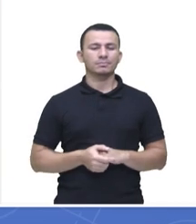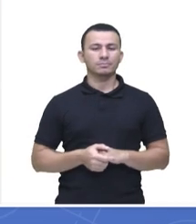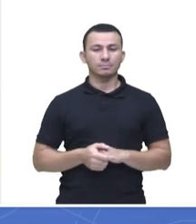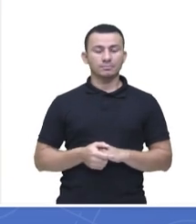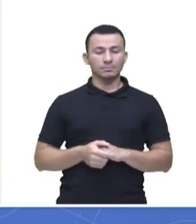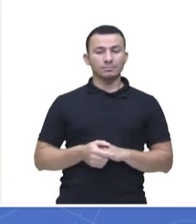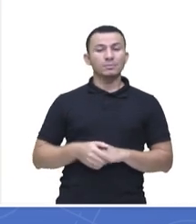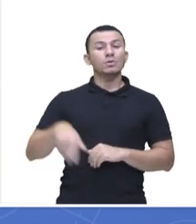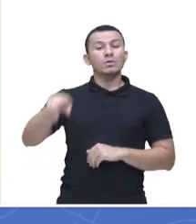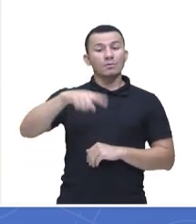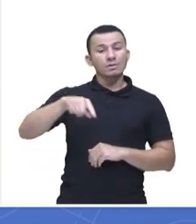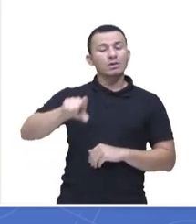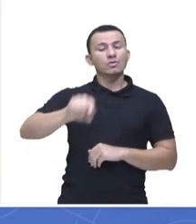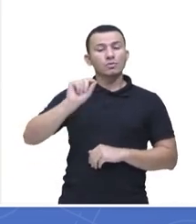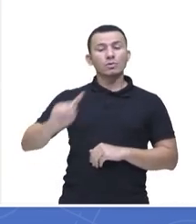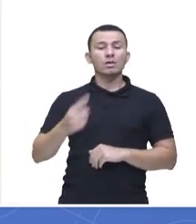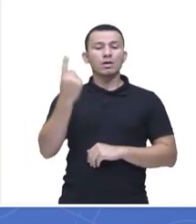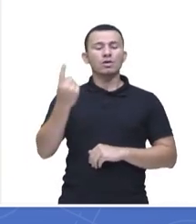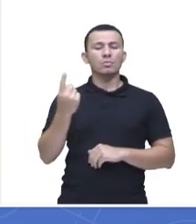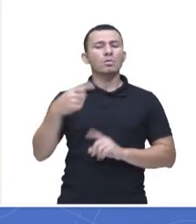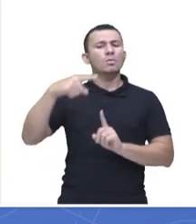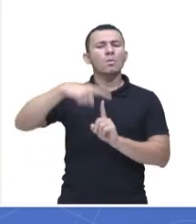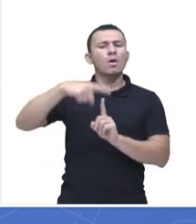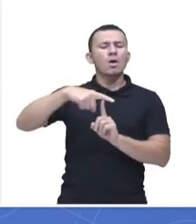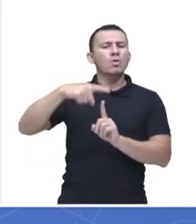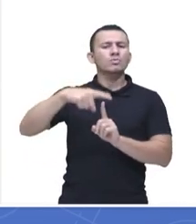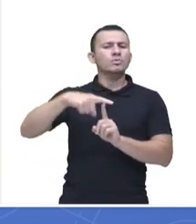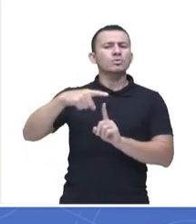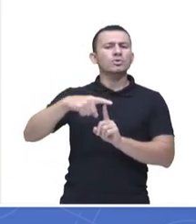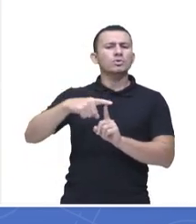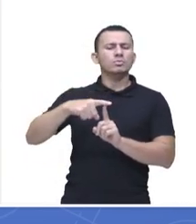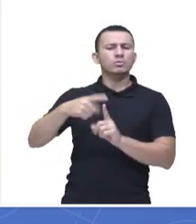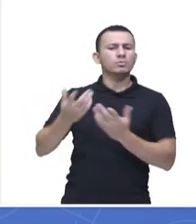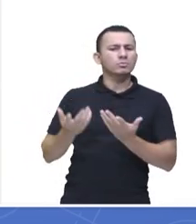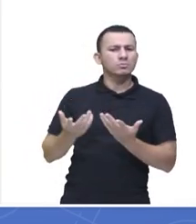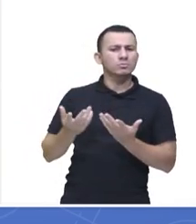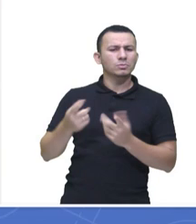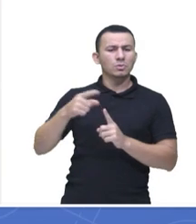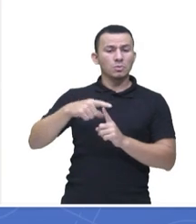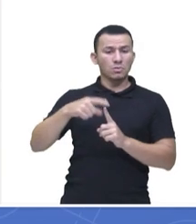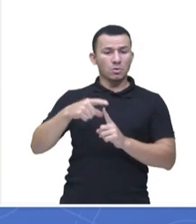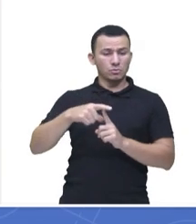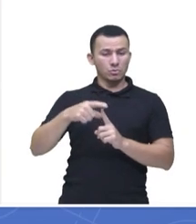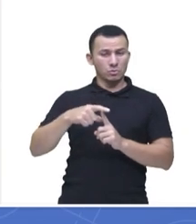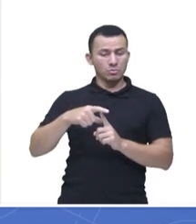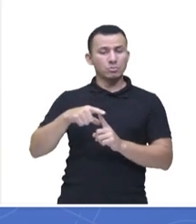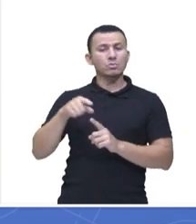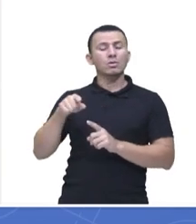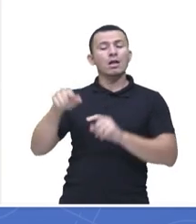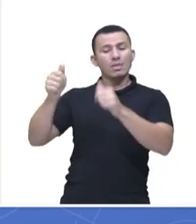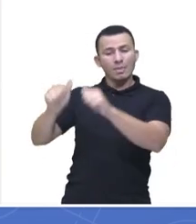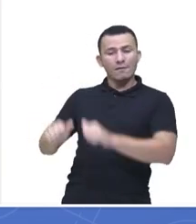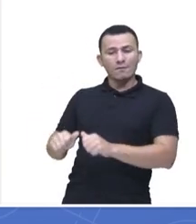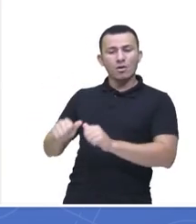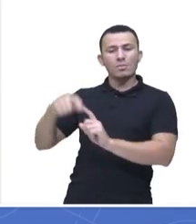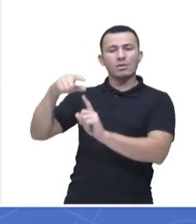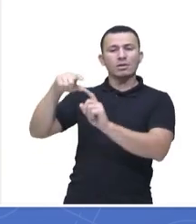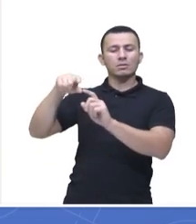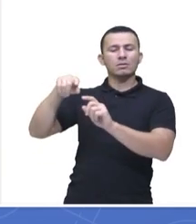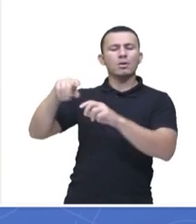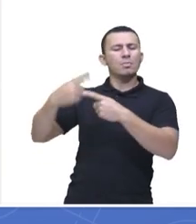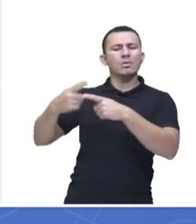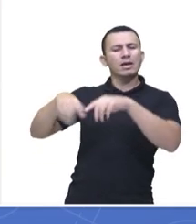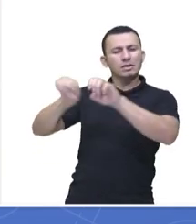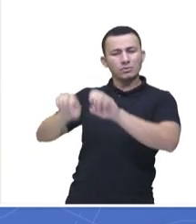vão assinalar aqui, dizer que tipo de hidrocarboneto é essa estrutura. Porque